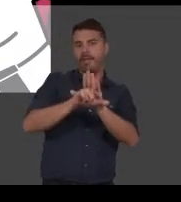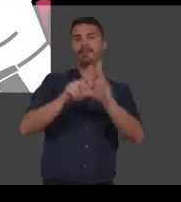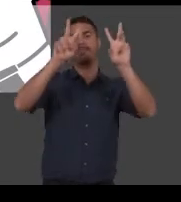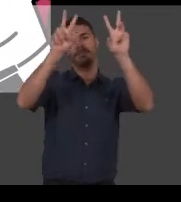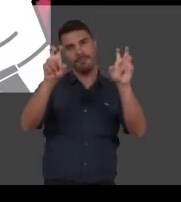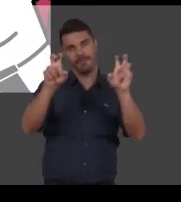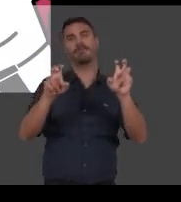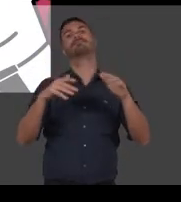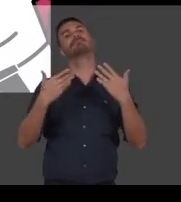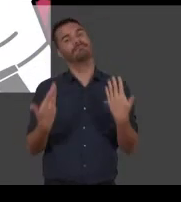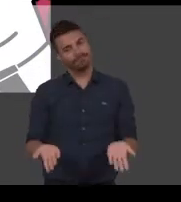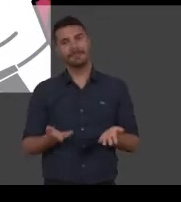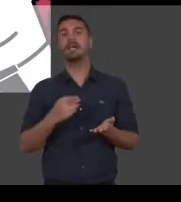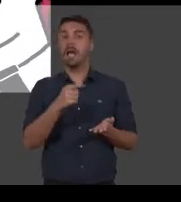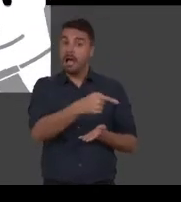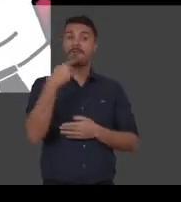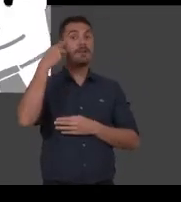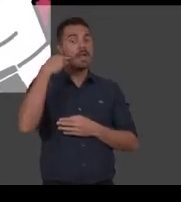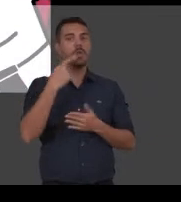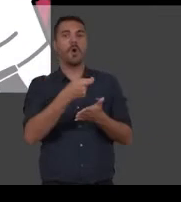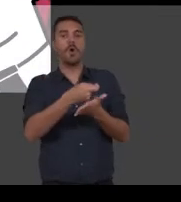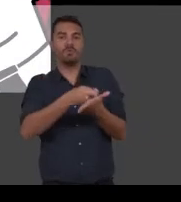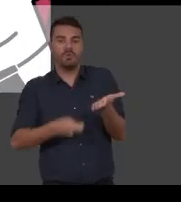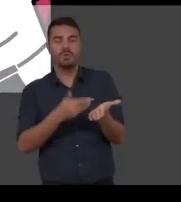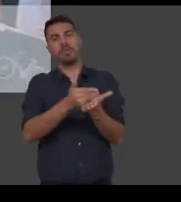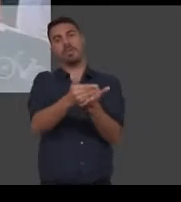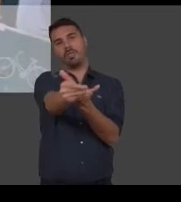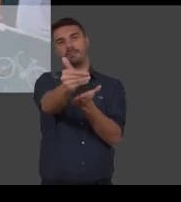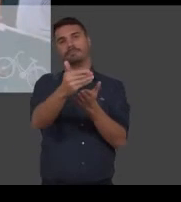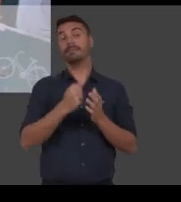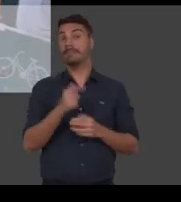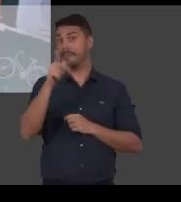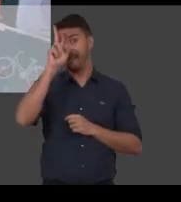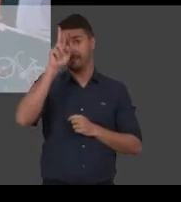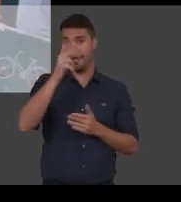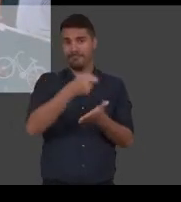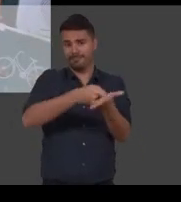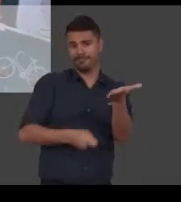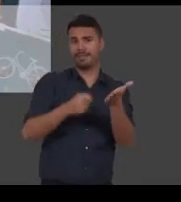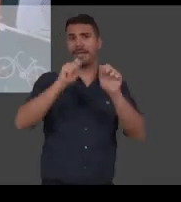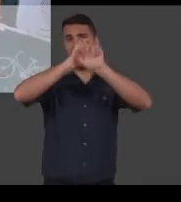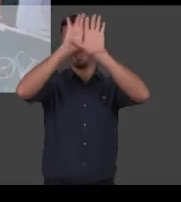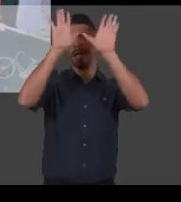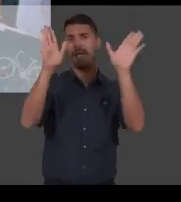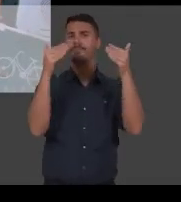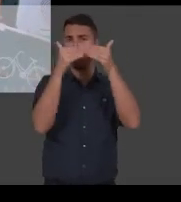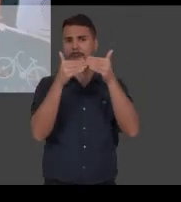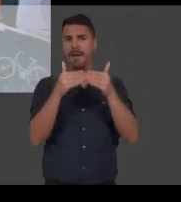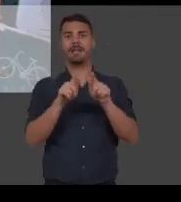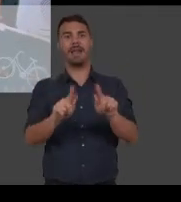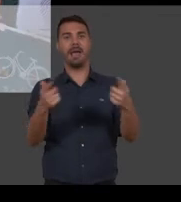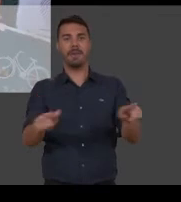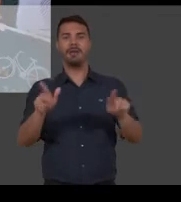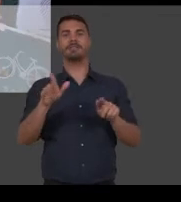determinado assunto, aí sim o vereador começa a escrever o texto. Lembrando que o texto tem que ser claro e coerente, e com um bom